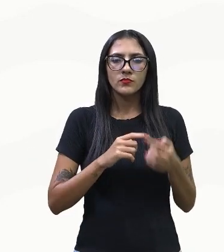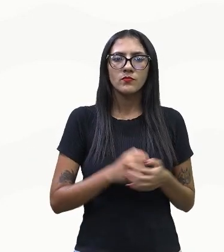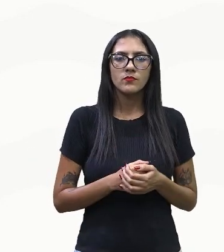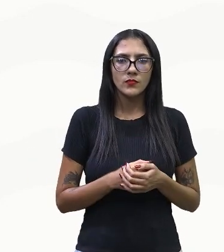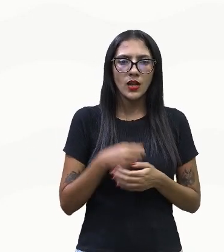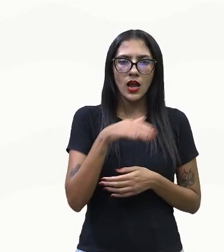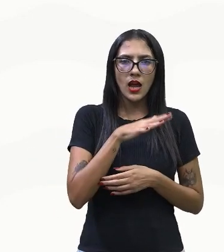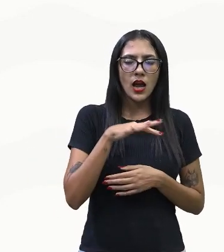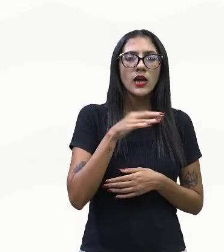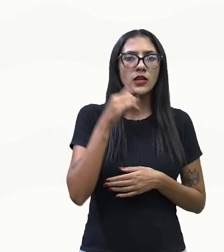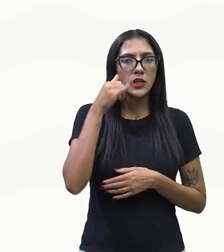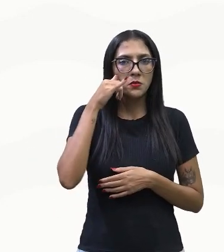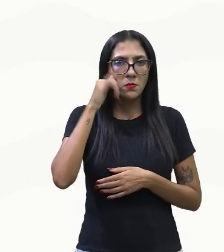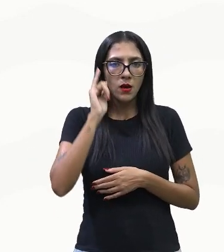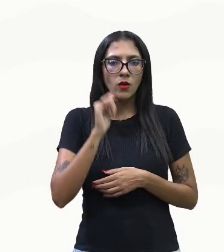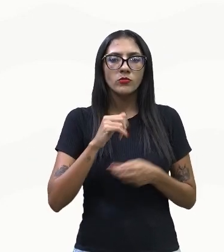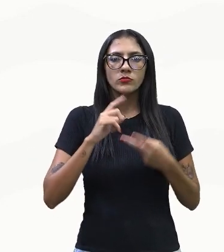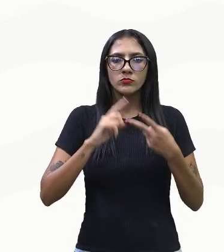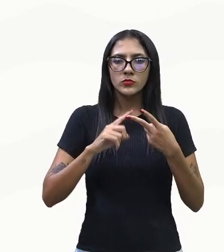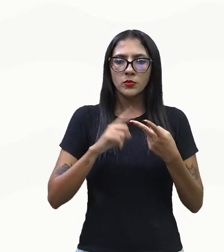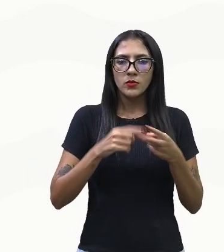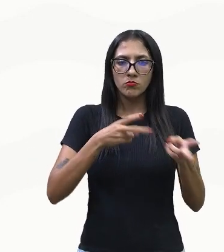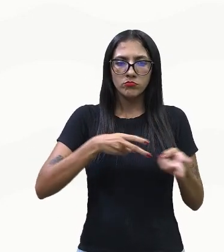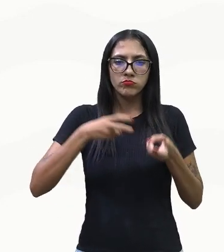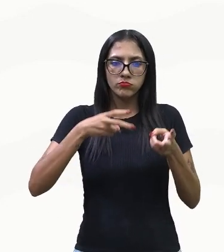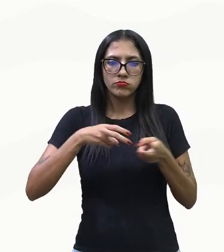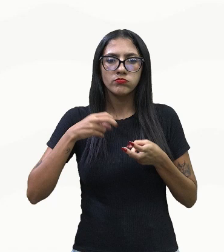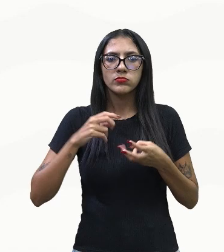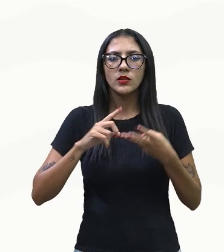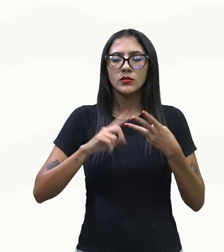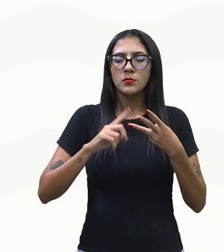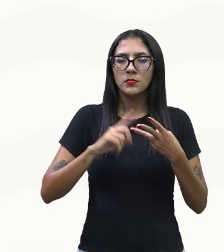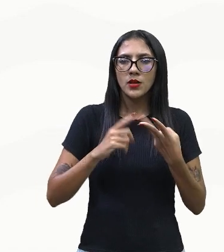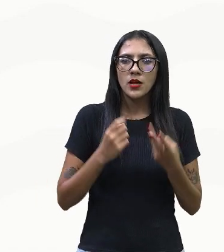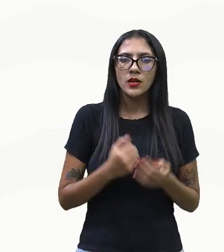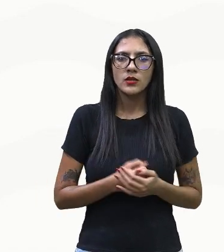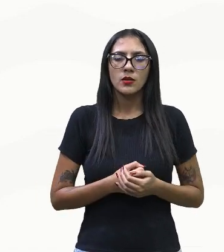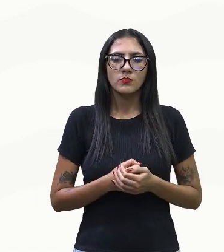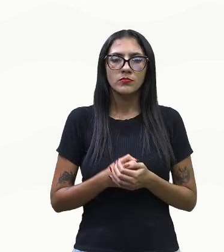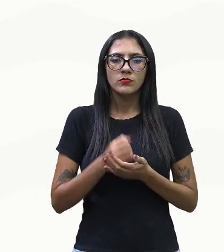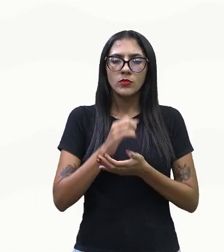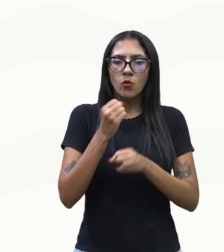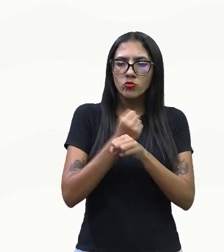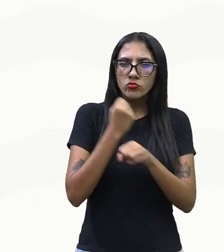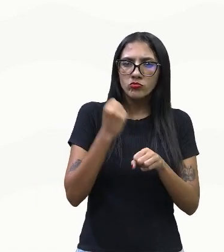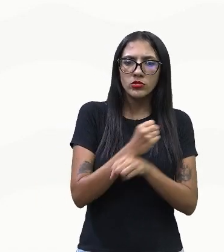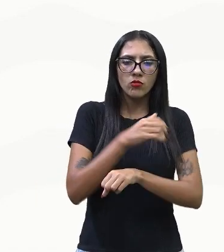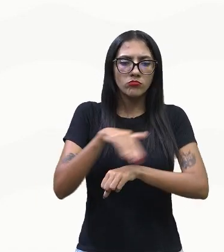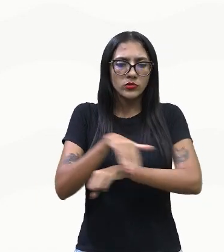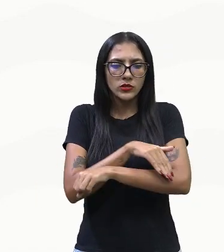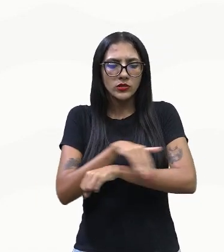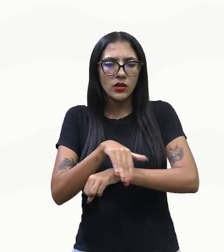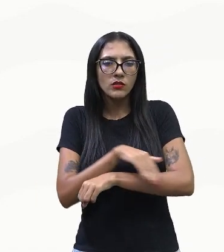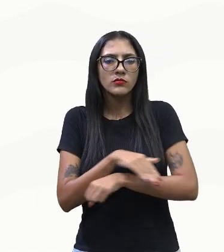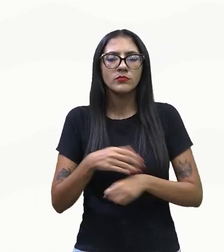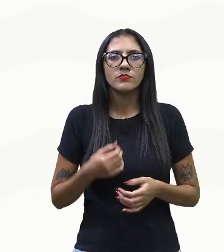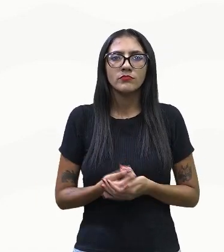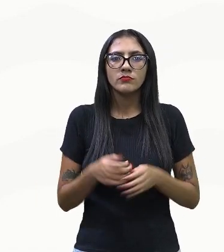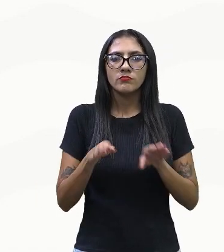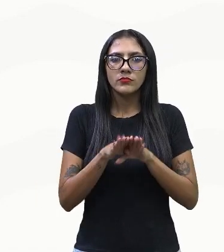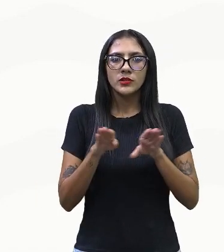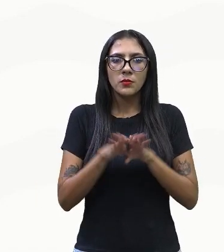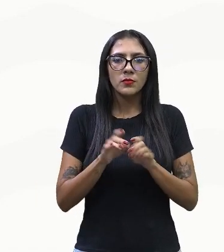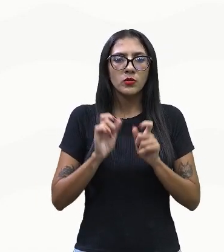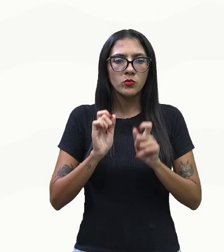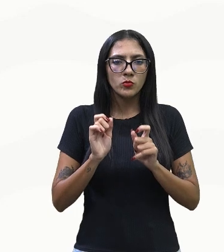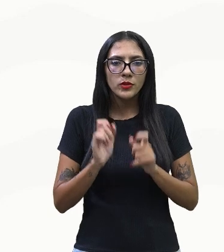seguida do garimpo. E aí temos a atividade da cultura, a abertura de estradas, temos os eventos climáticos extremos que